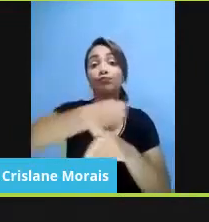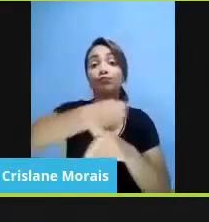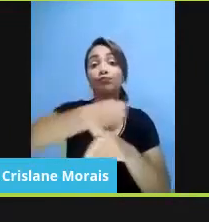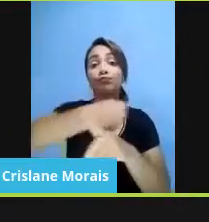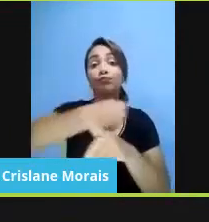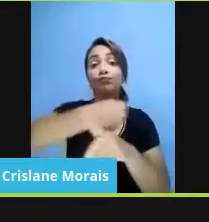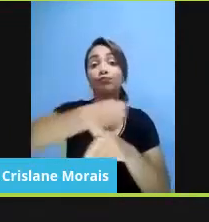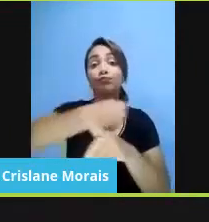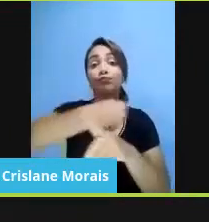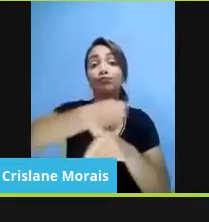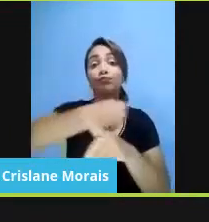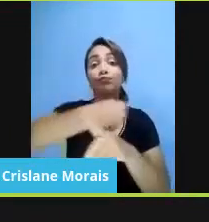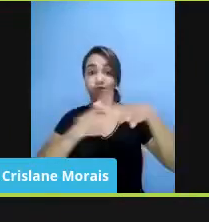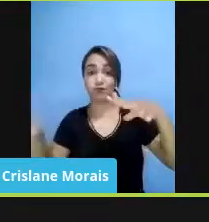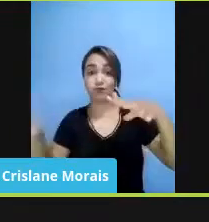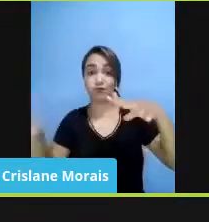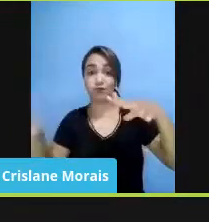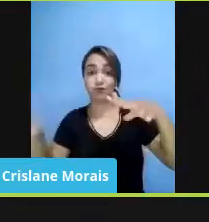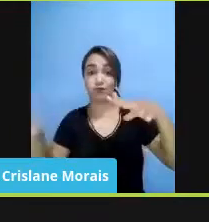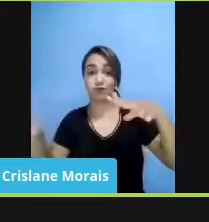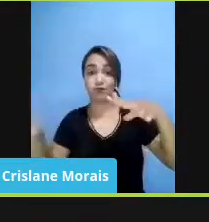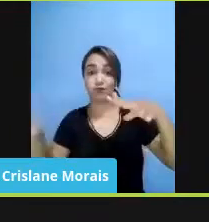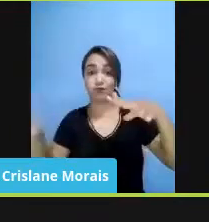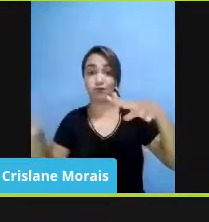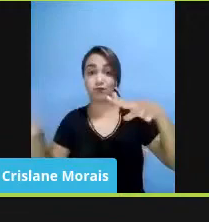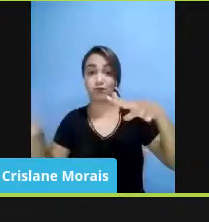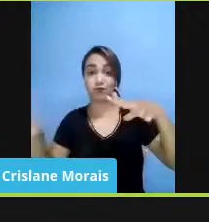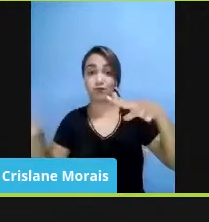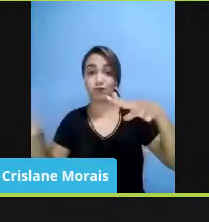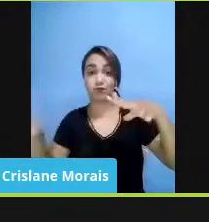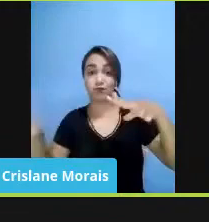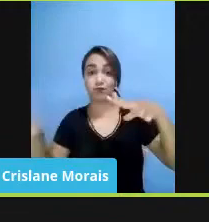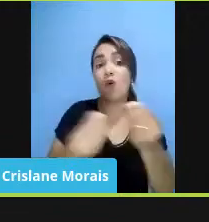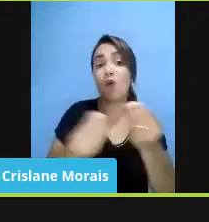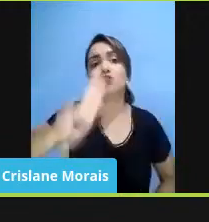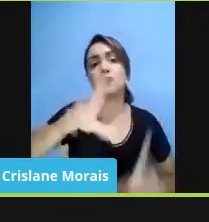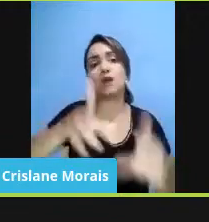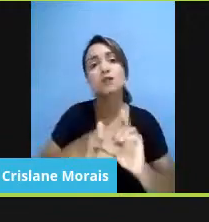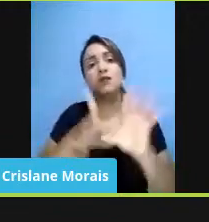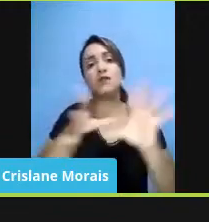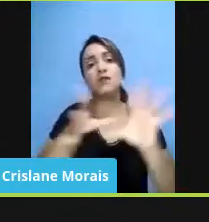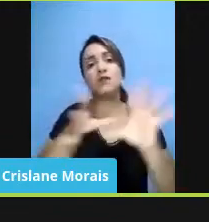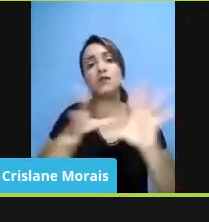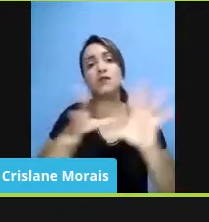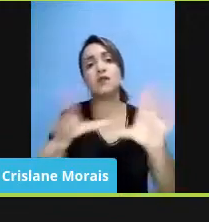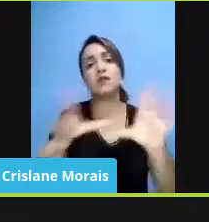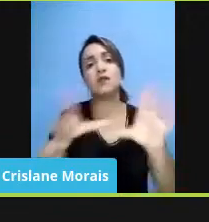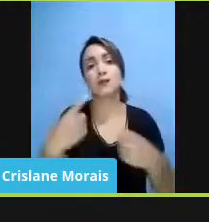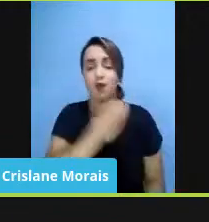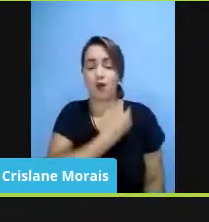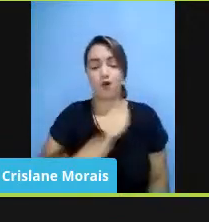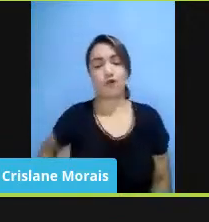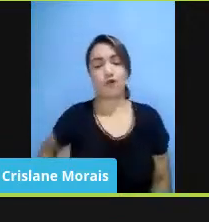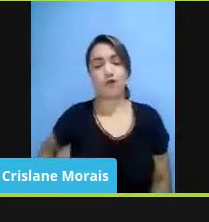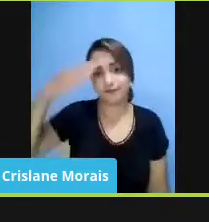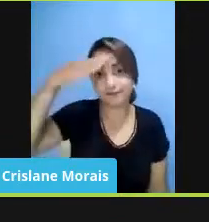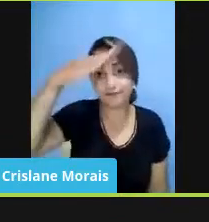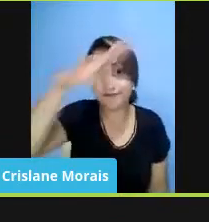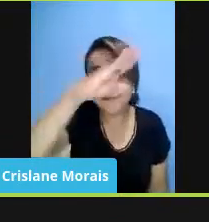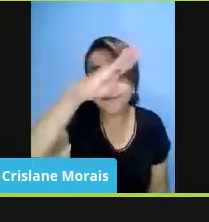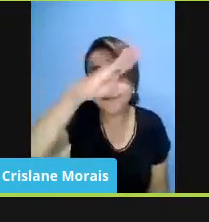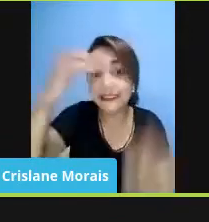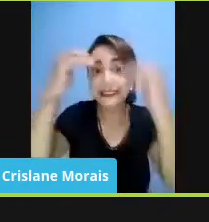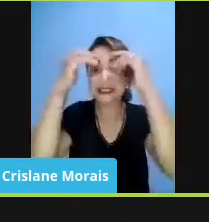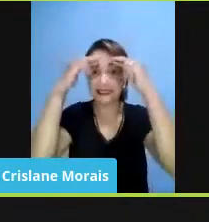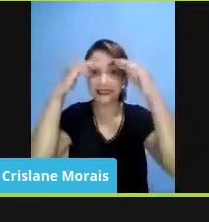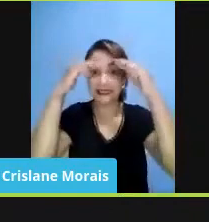gente não pode ir para a rua, né? E o governo, por outro lado, o Bolsonaro, que está nesse absurdo de desrespeitar a Constituição e a